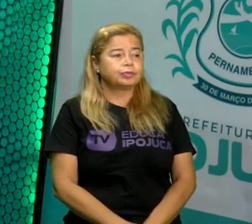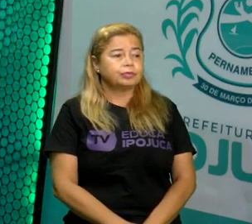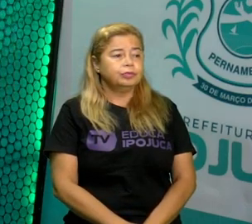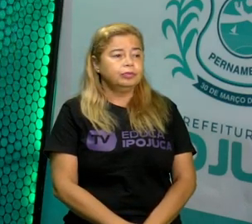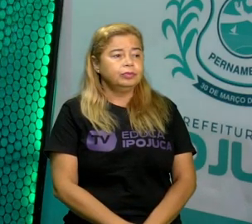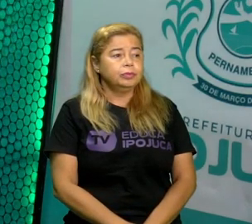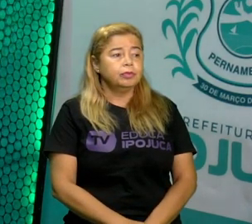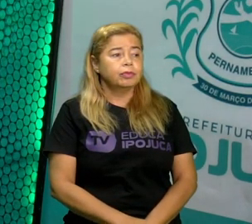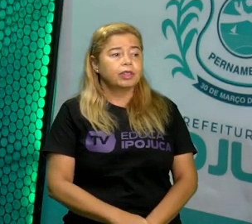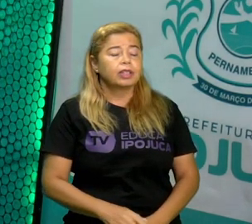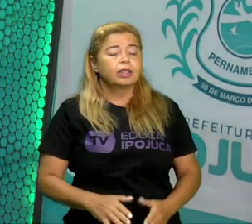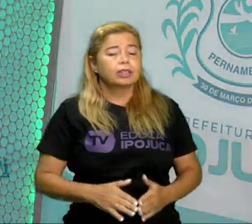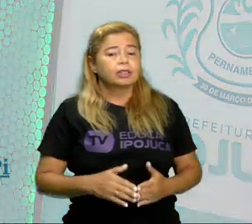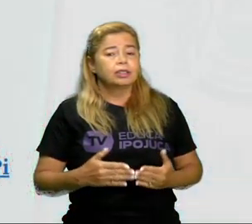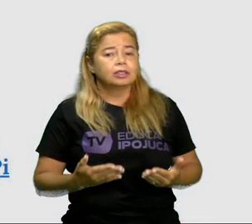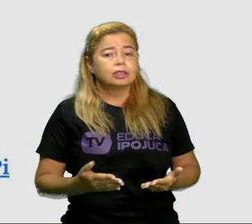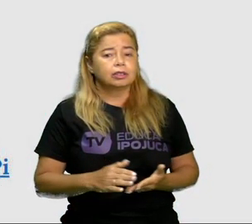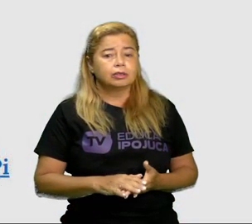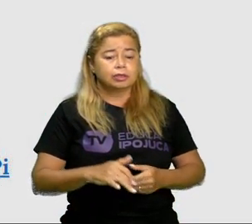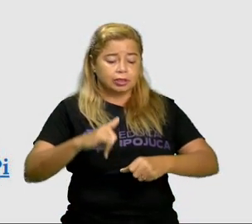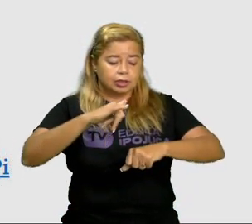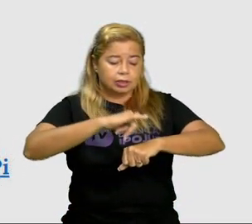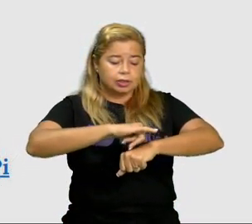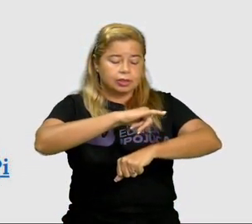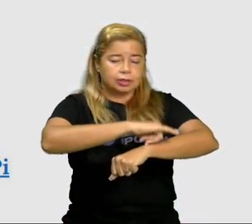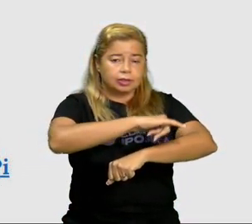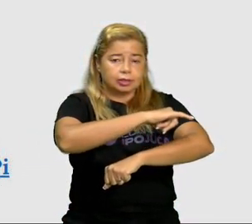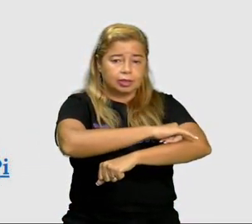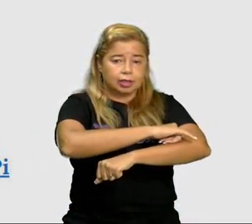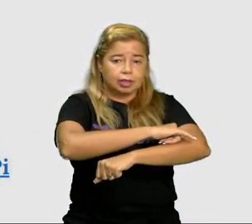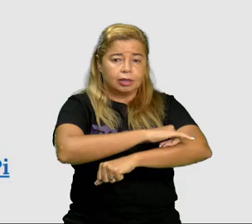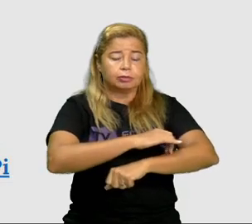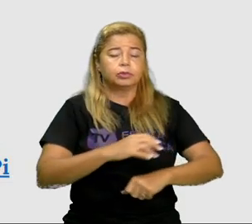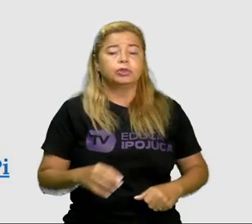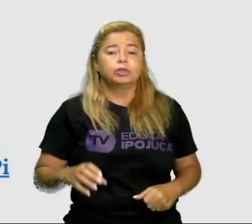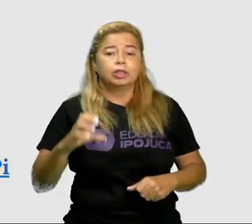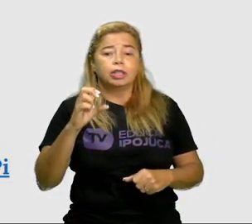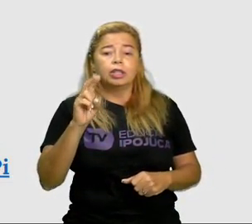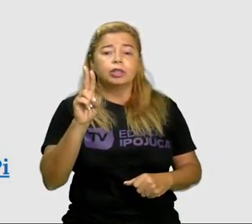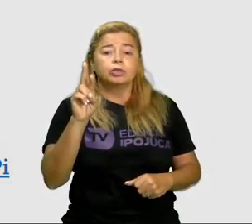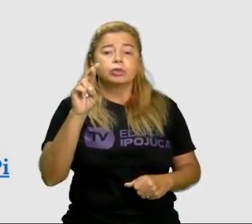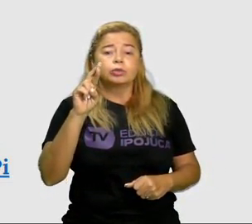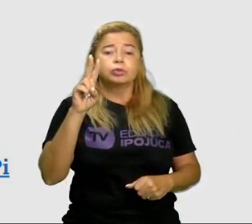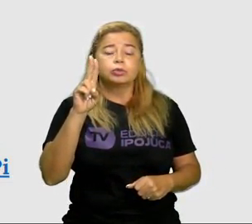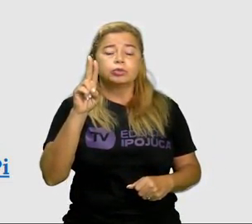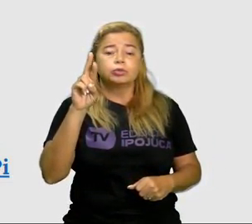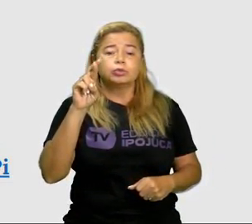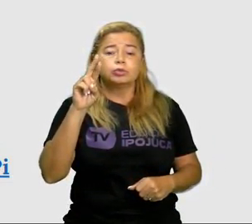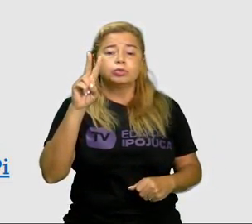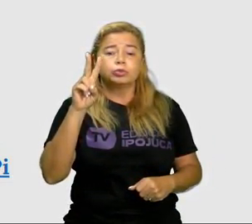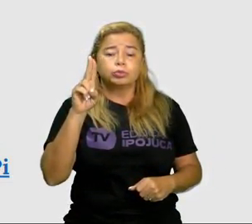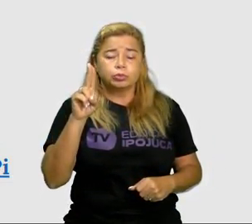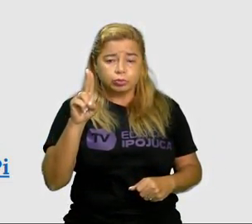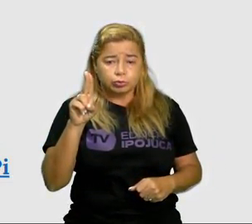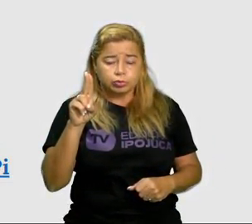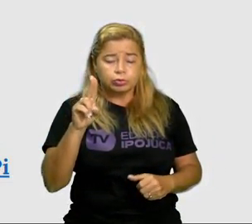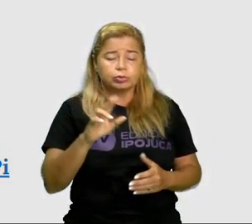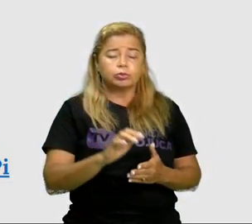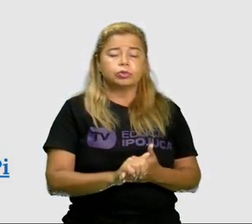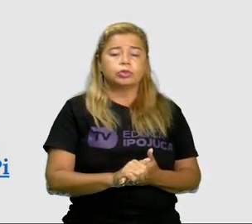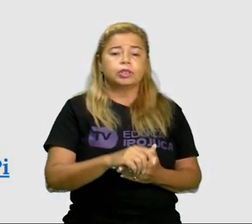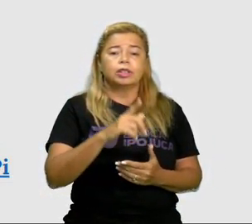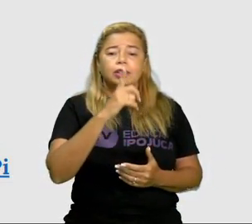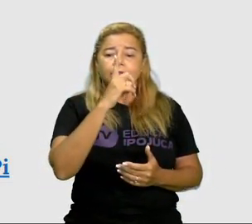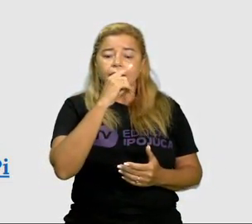Vemos lá, tá? Sapo cururu, na beira do rio, quando o sapo canta,